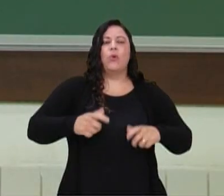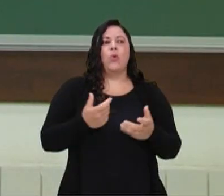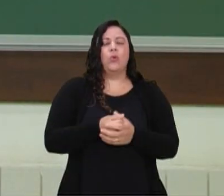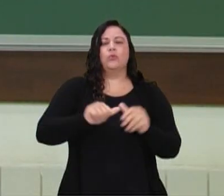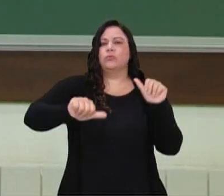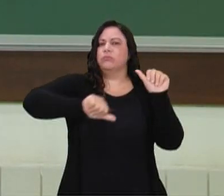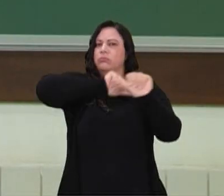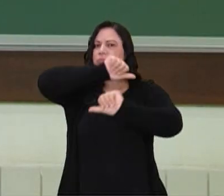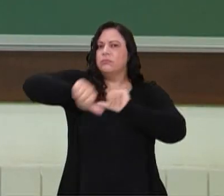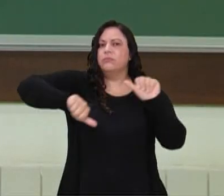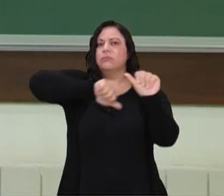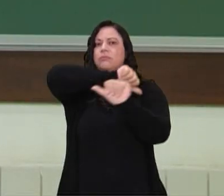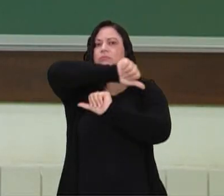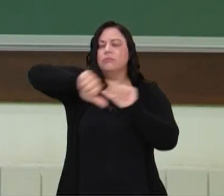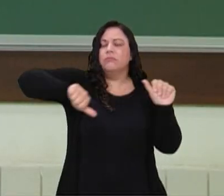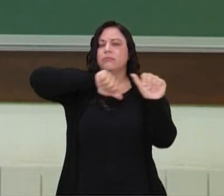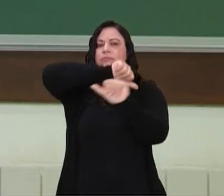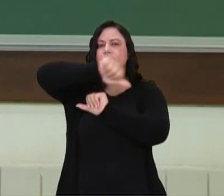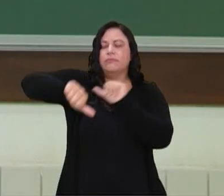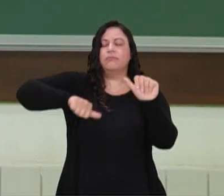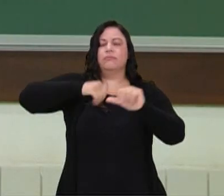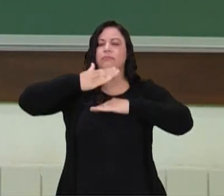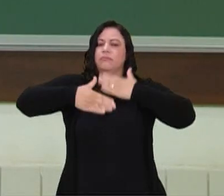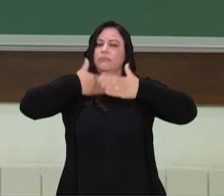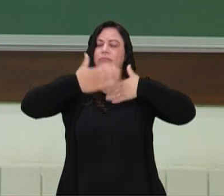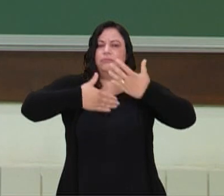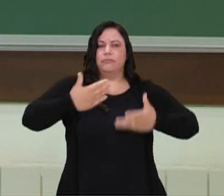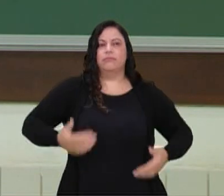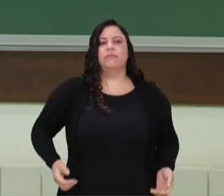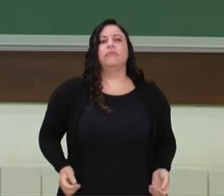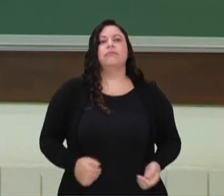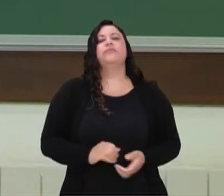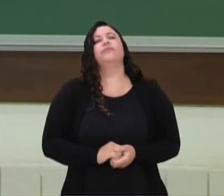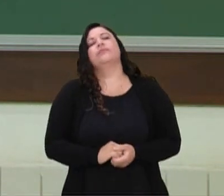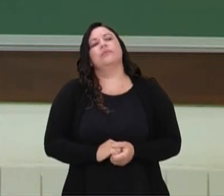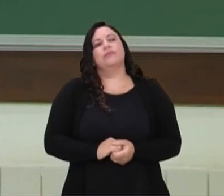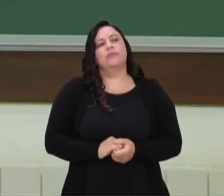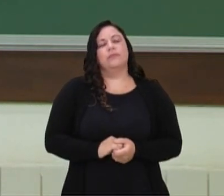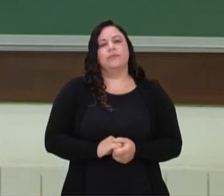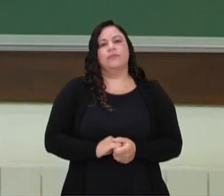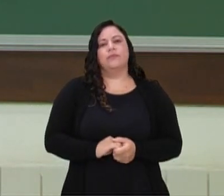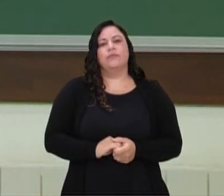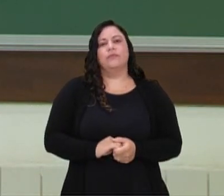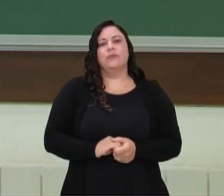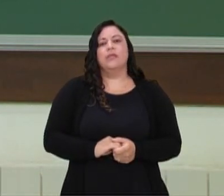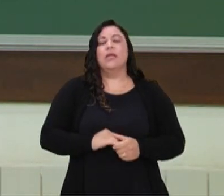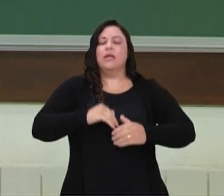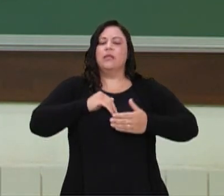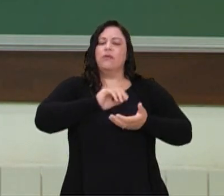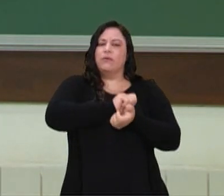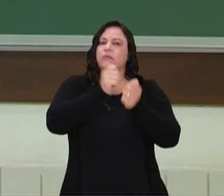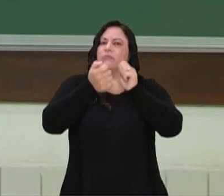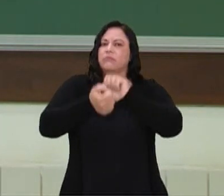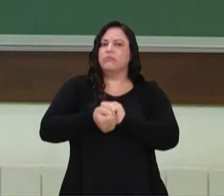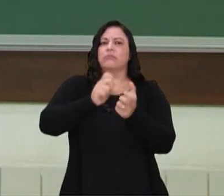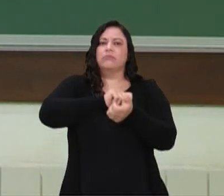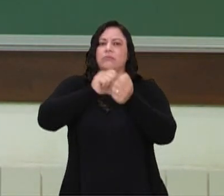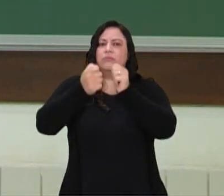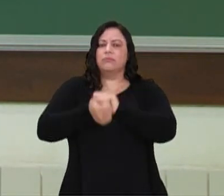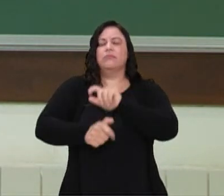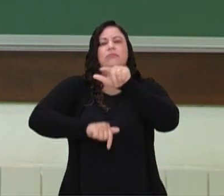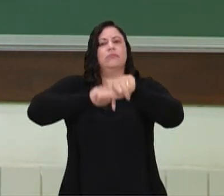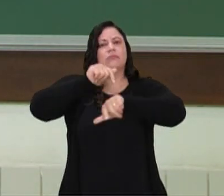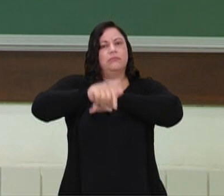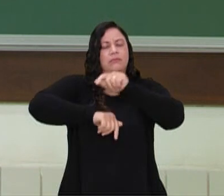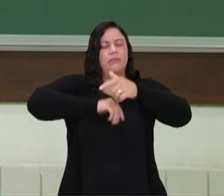alterado e o seu trabalho vai sendo modificado. Então, ele vai criando adaptações ao trabalho,